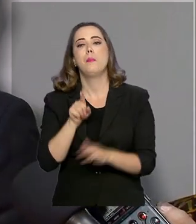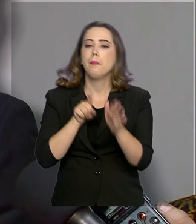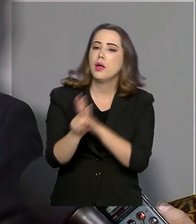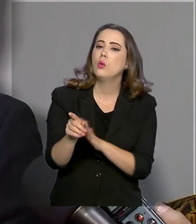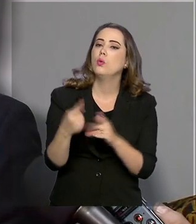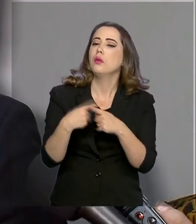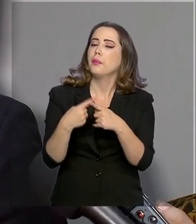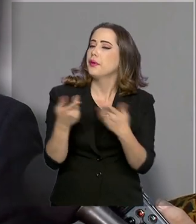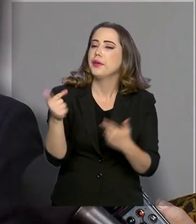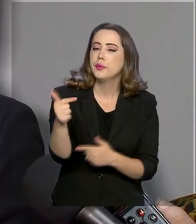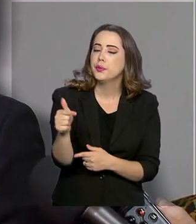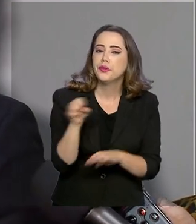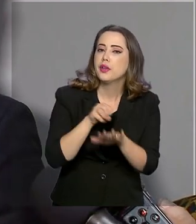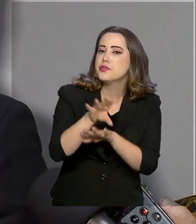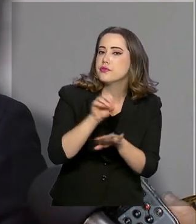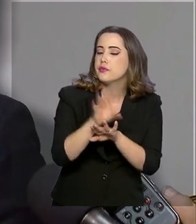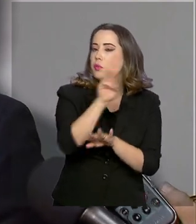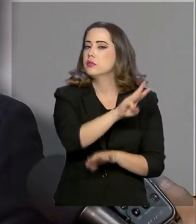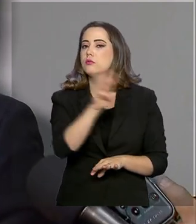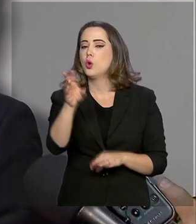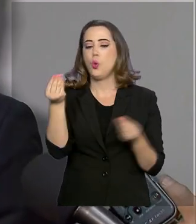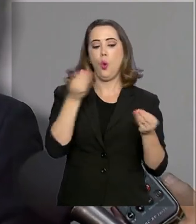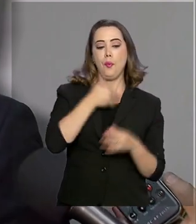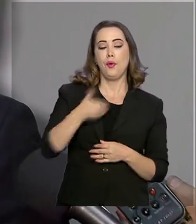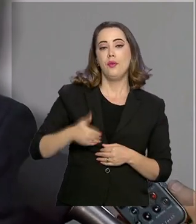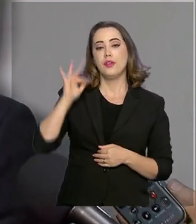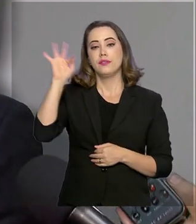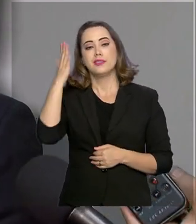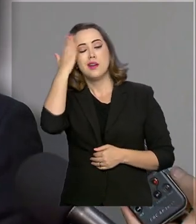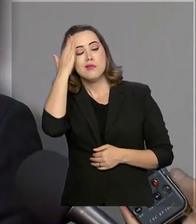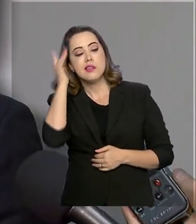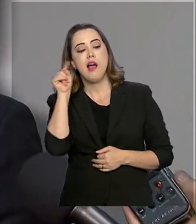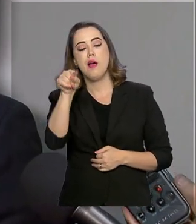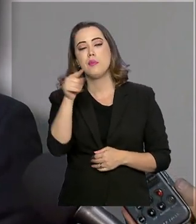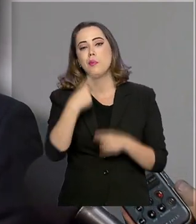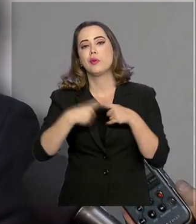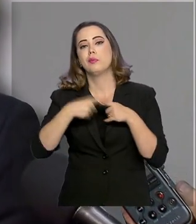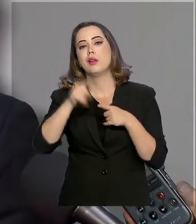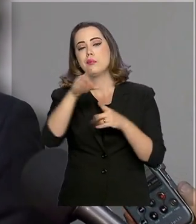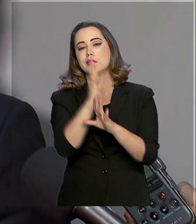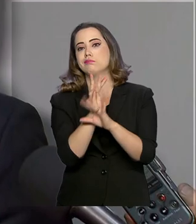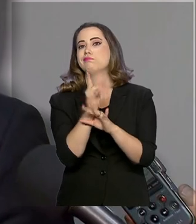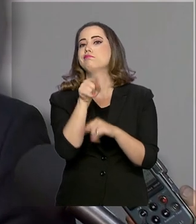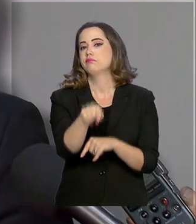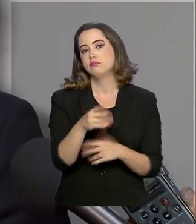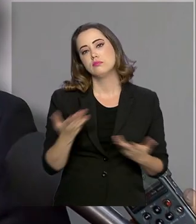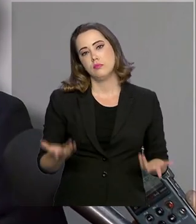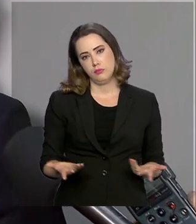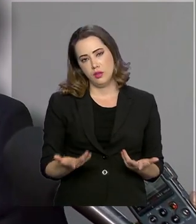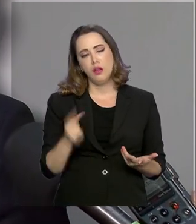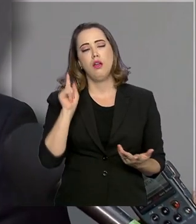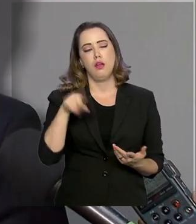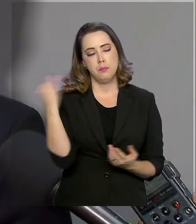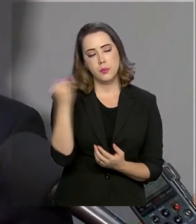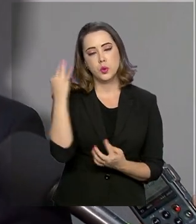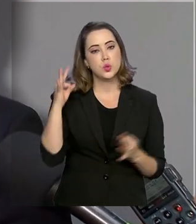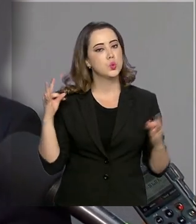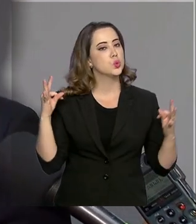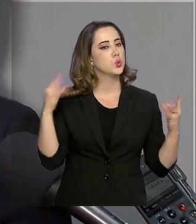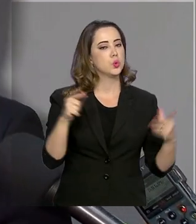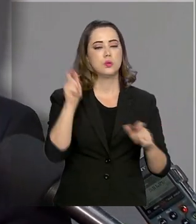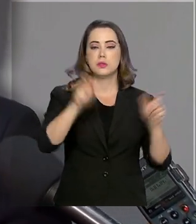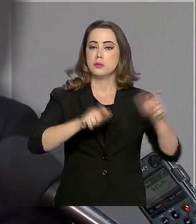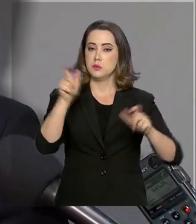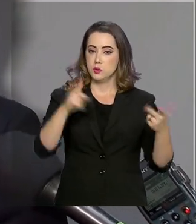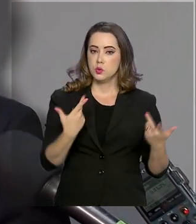Por que você não cadastrou as informações? Como é que o Governo Federal vai saber a situação que o município passa? Então é importante que todo cidadão entre no